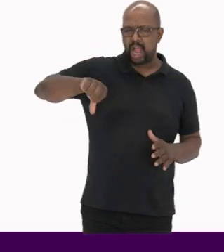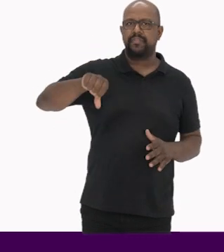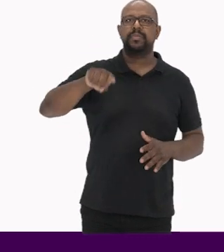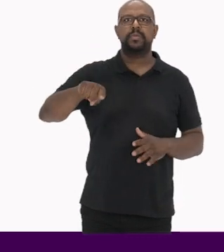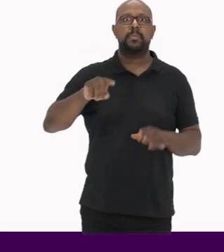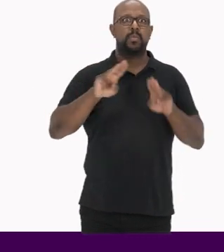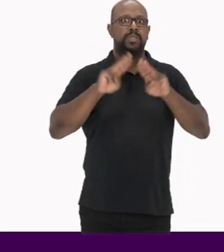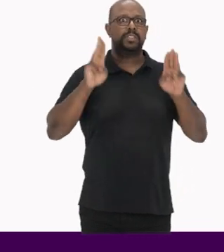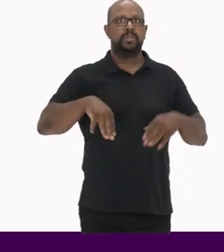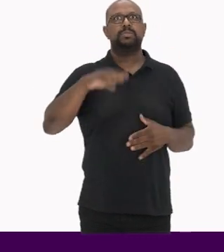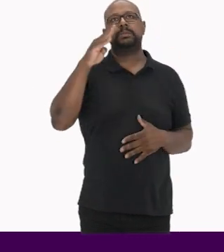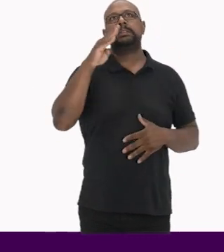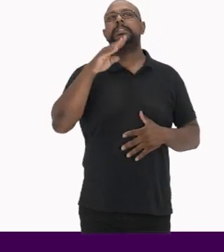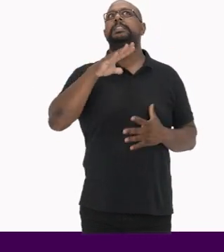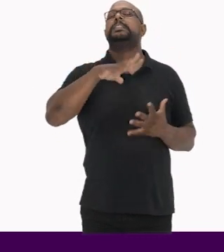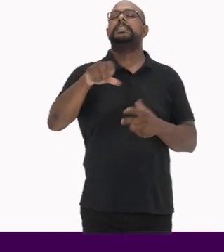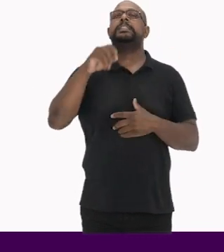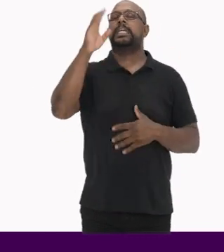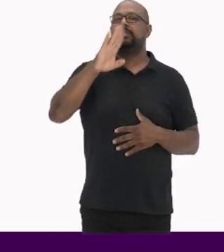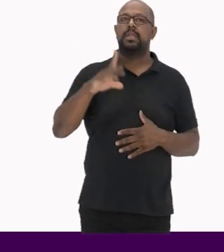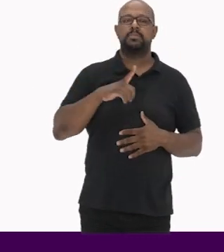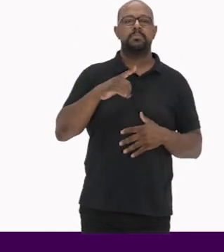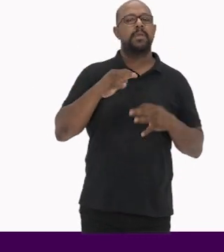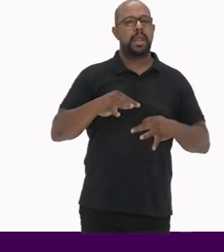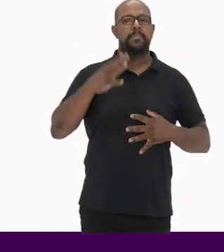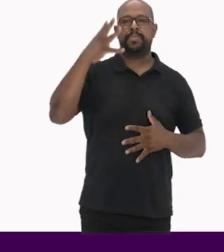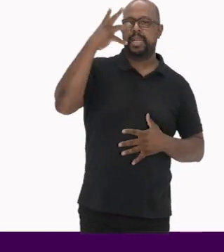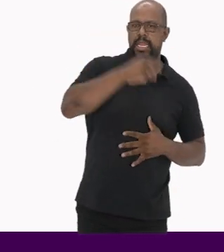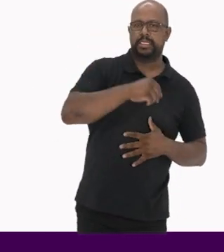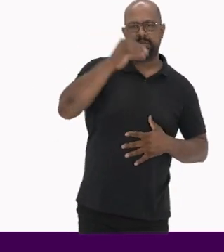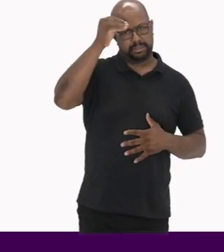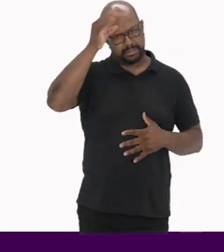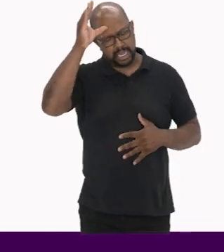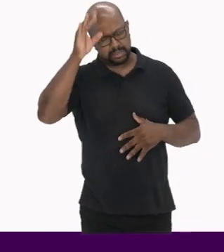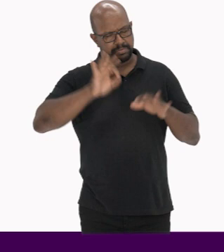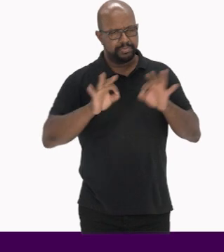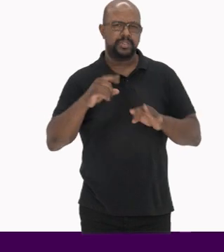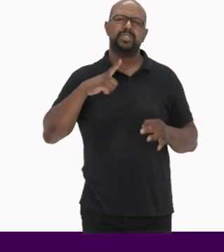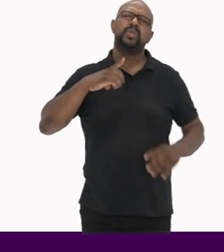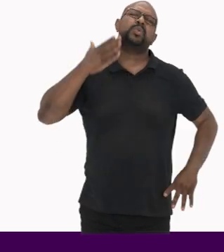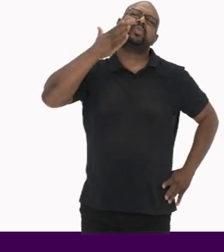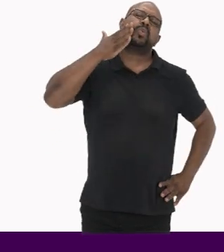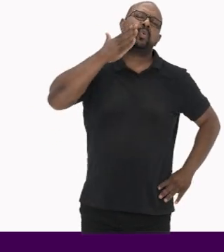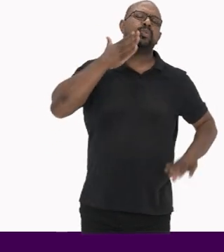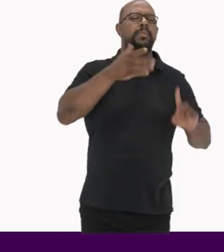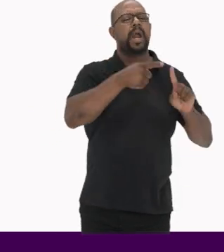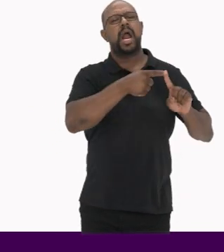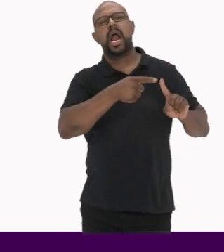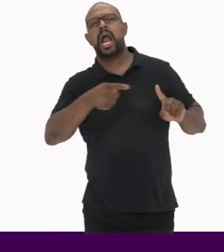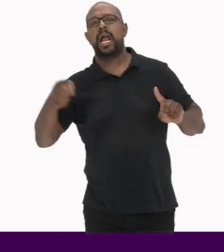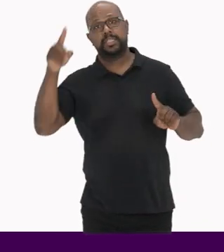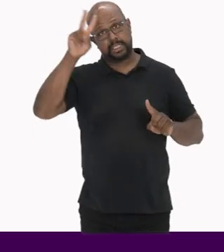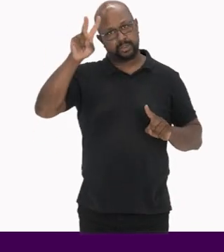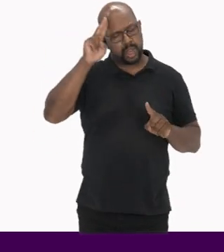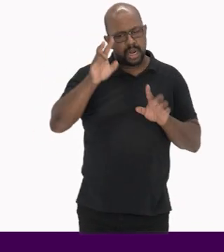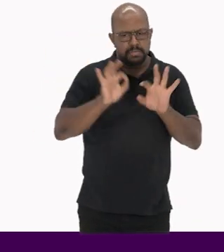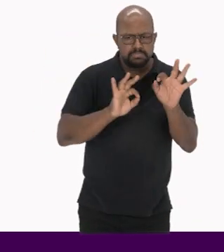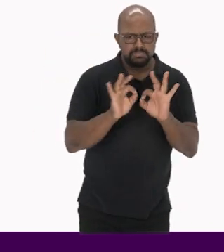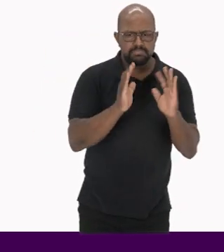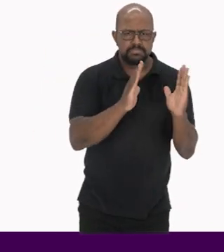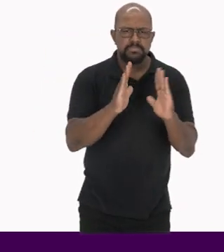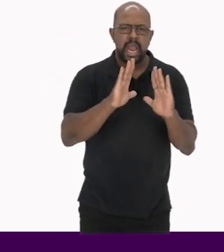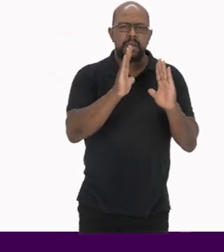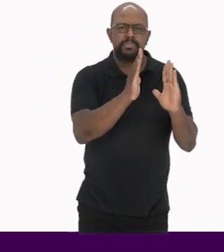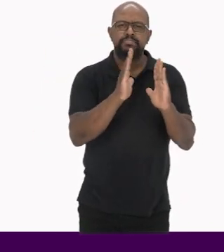nacionais estabeleceram padrões de conhecimento, beleza e comportamento Que seguiam o discurso linear da história, organizando e